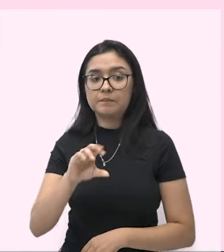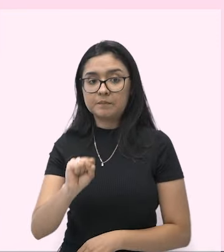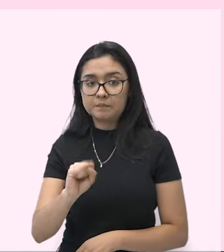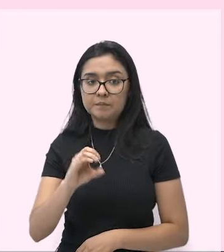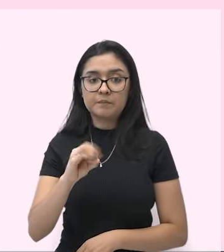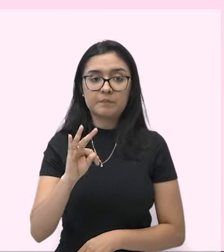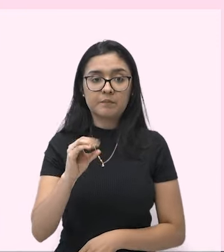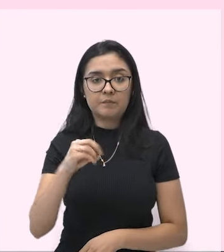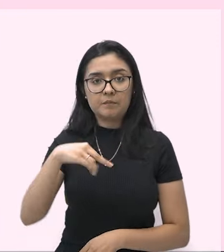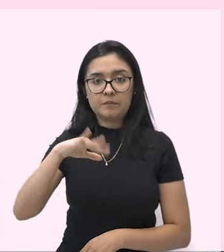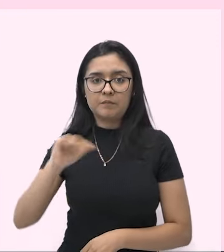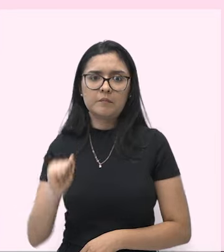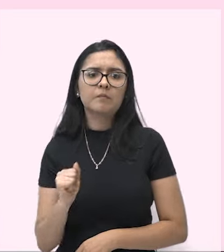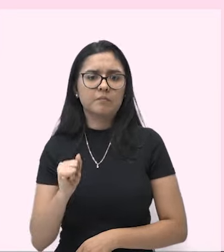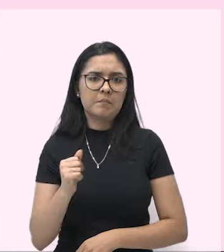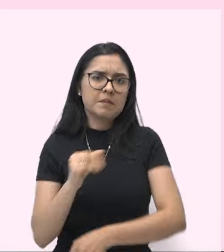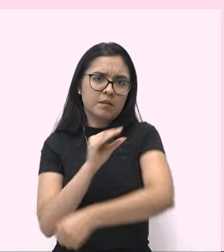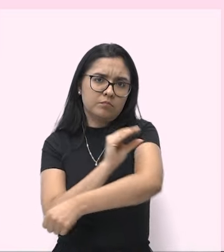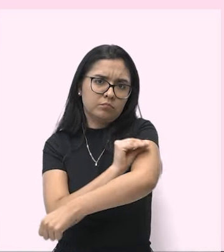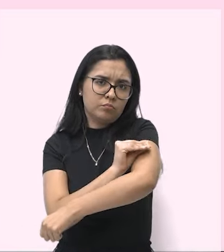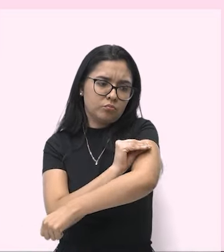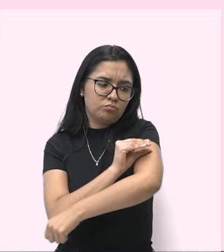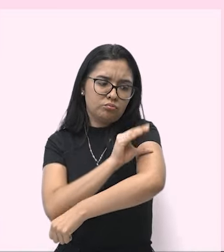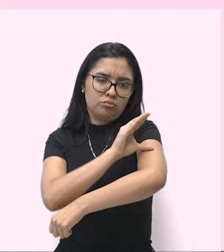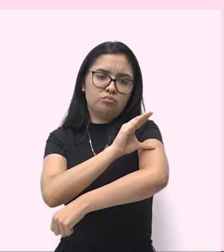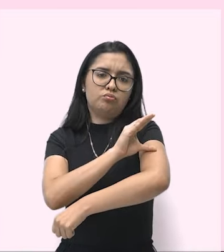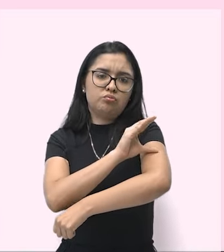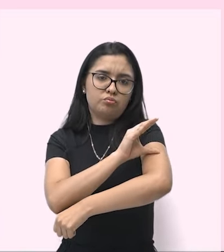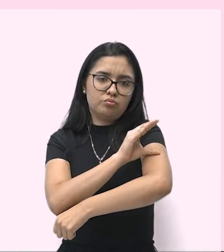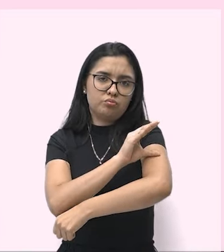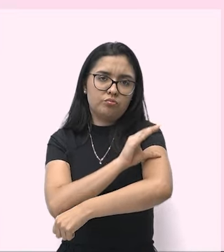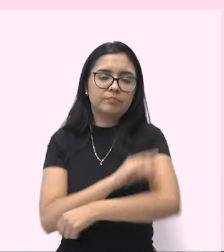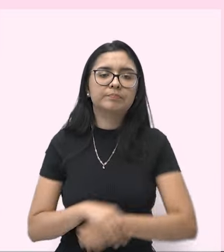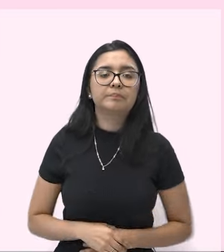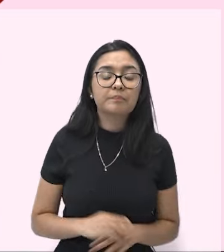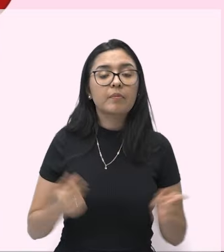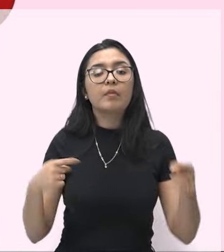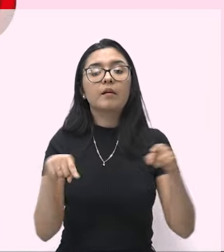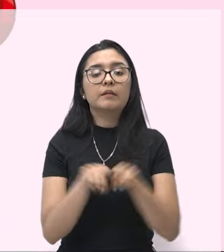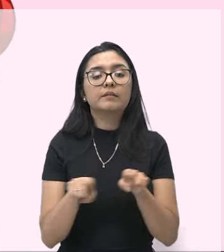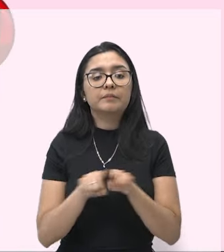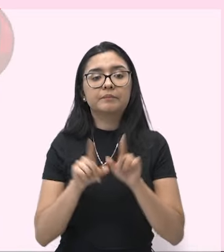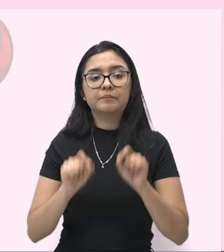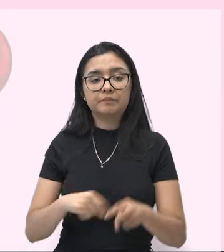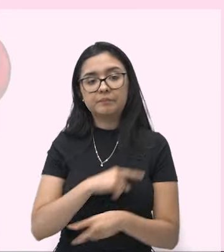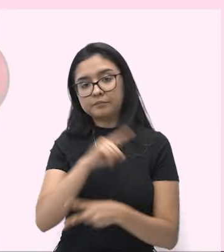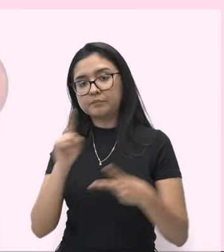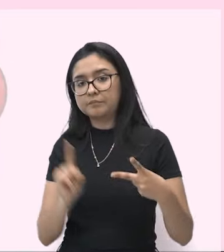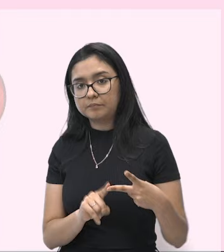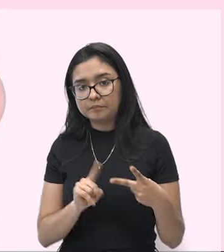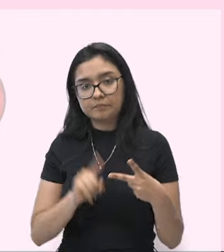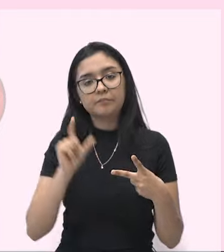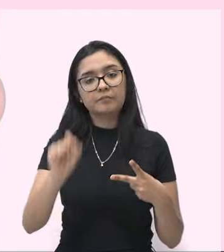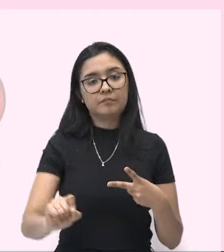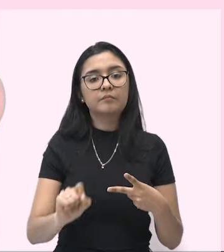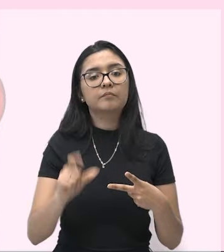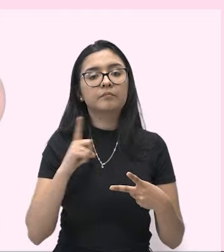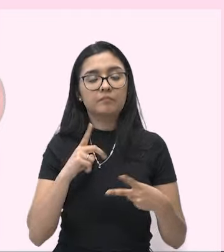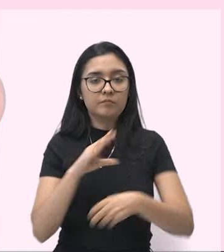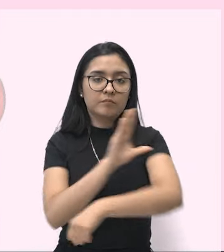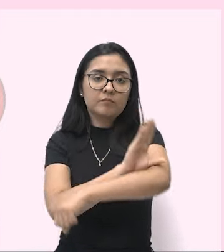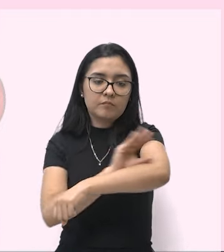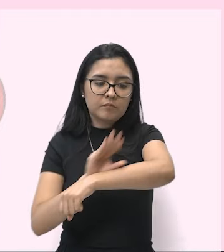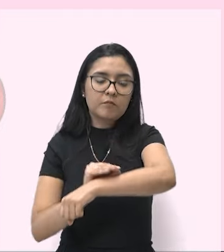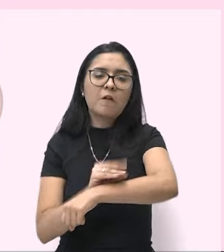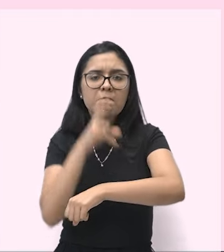músculo aumentando de volume. Certo? O bíceps. A excêntrica é quando o músculo faz a força